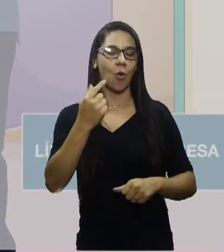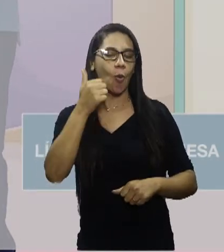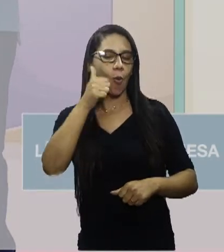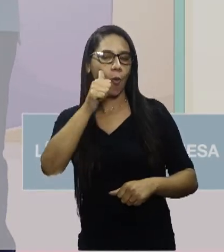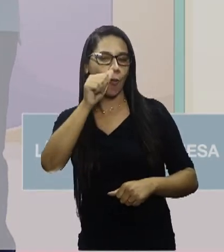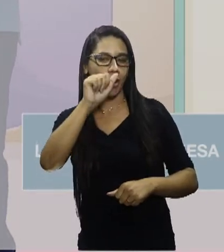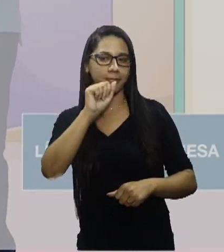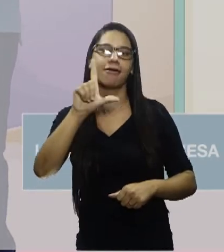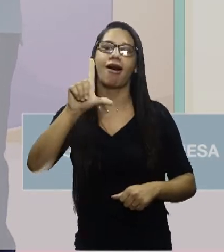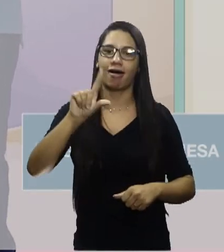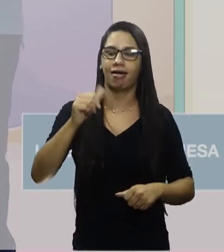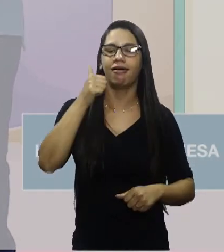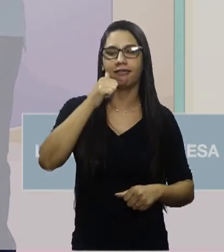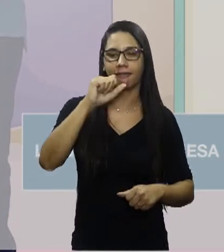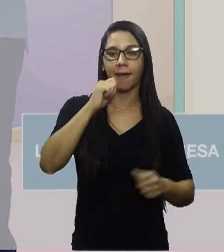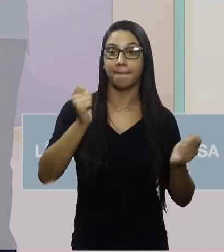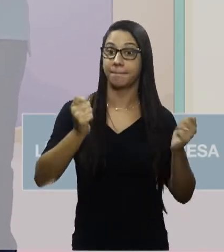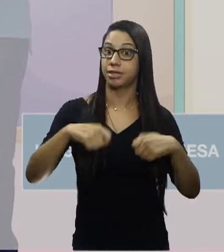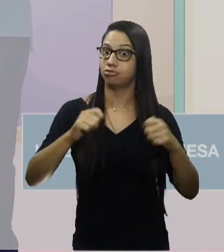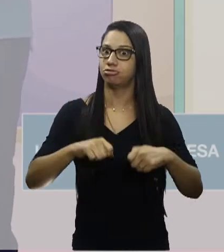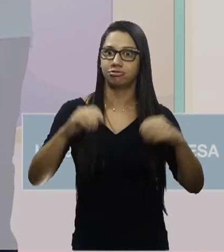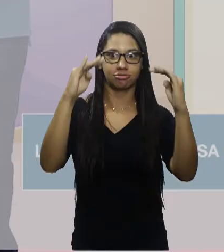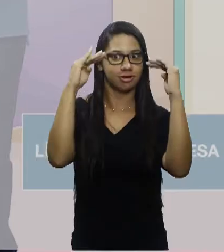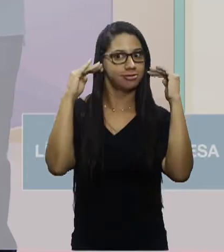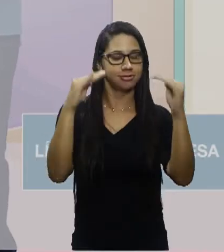e é preciso respeitá-la, pronto.